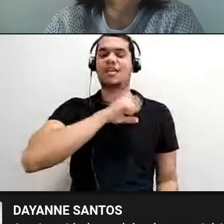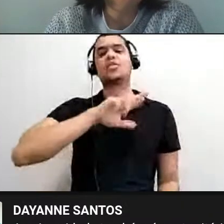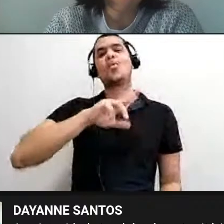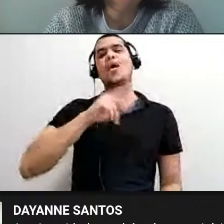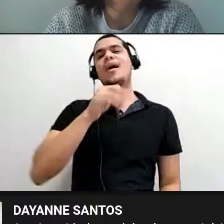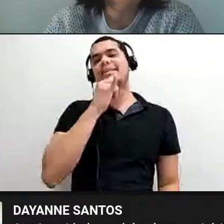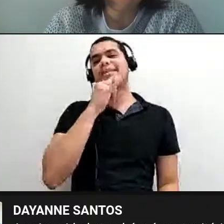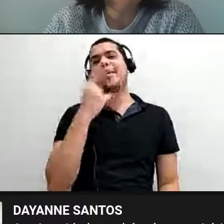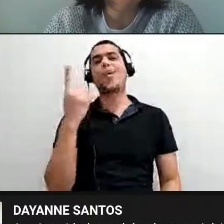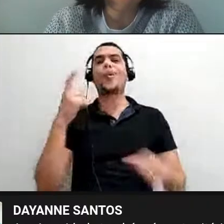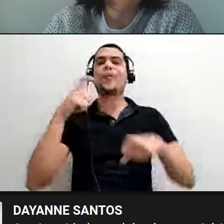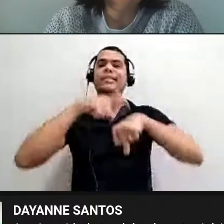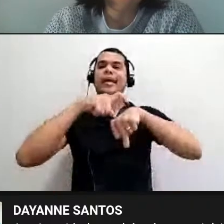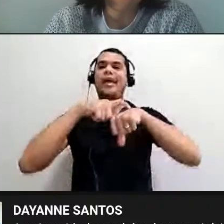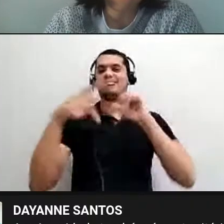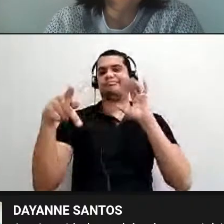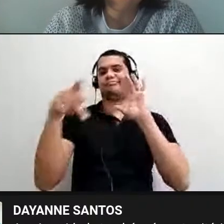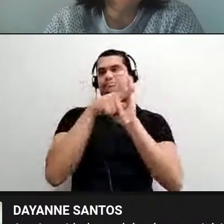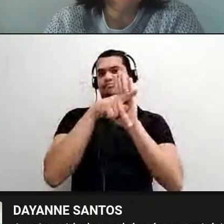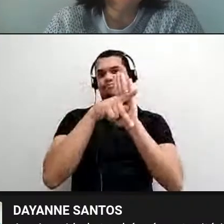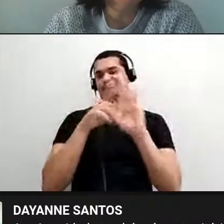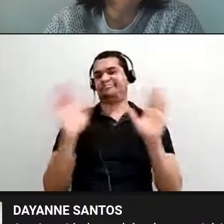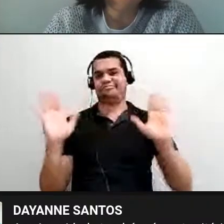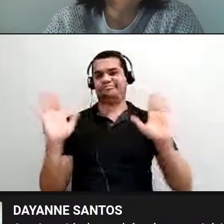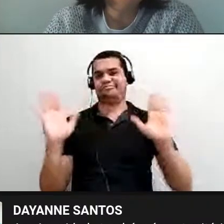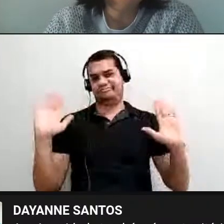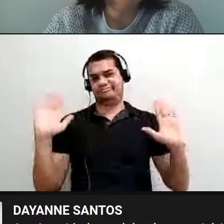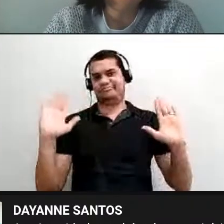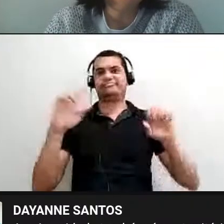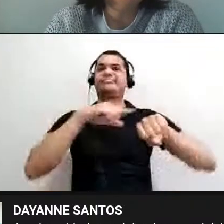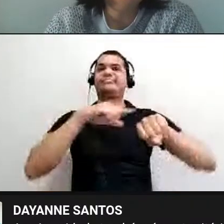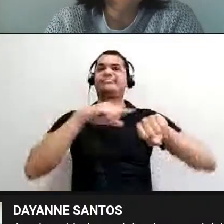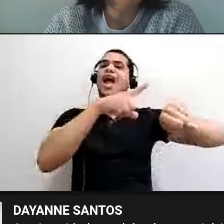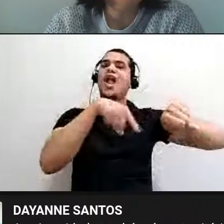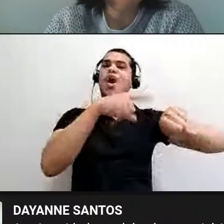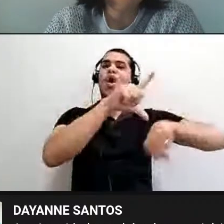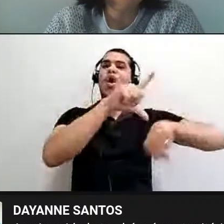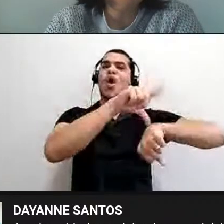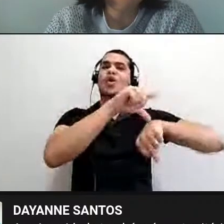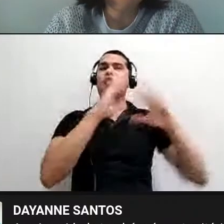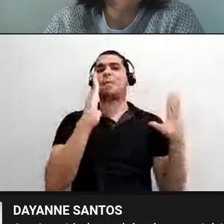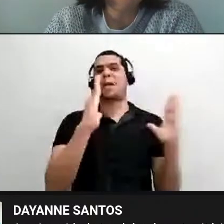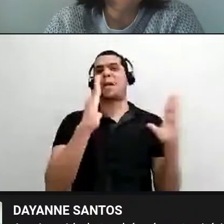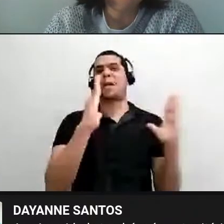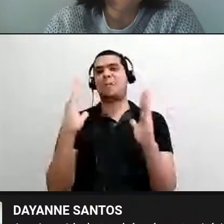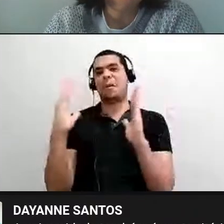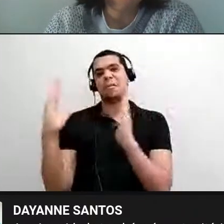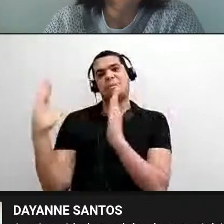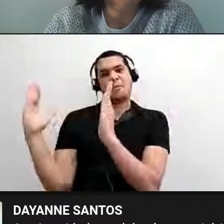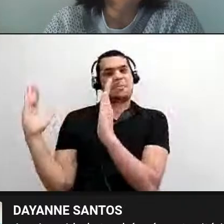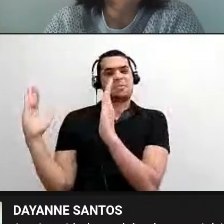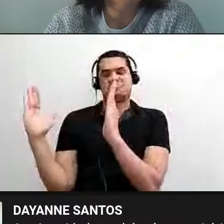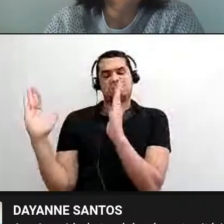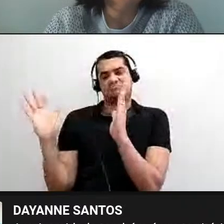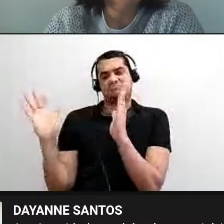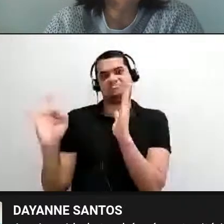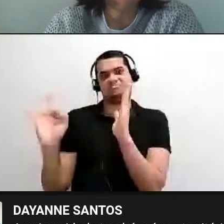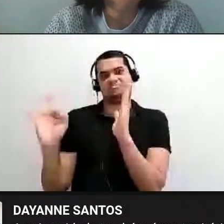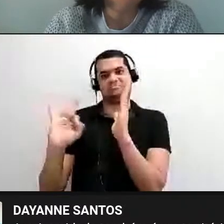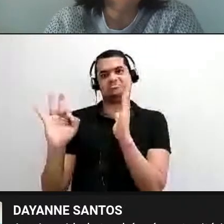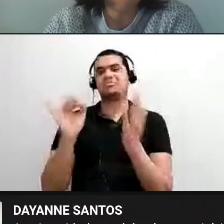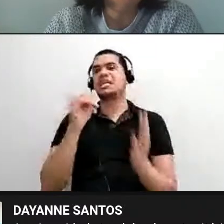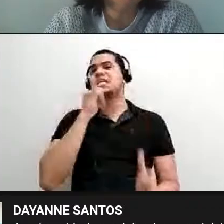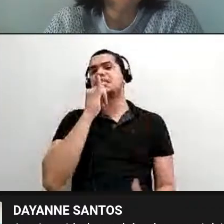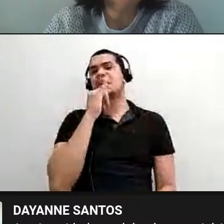temporalidade, de um relógio, né, e de um, de um, digamos assim, de uma, de uma direção, né, para esse